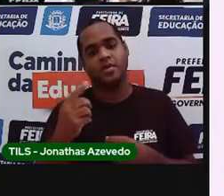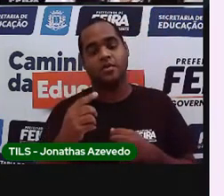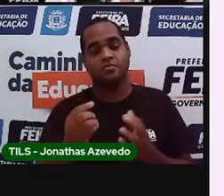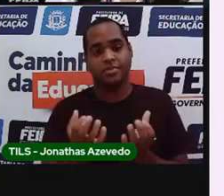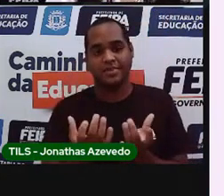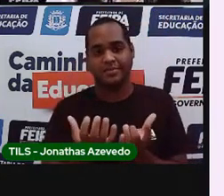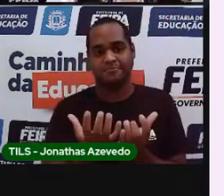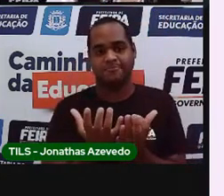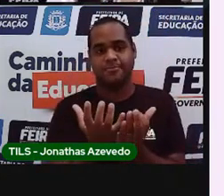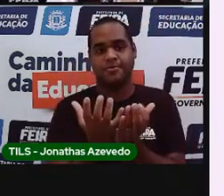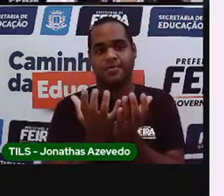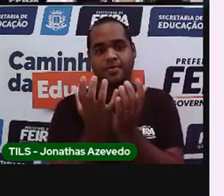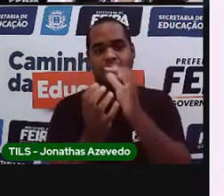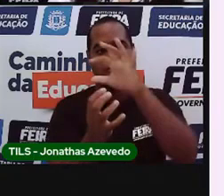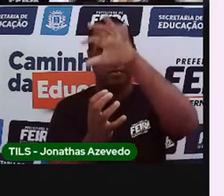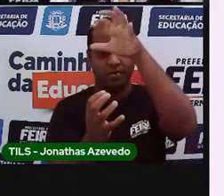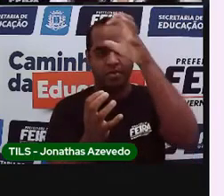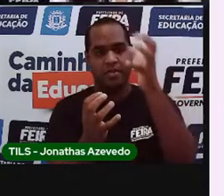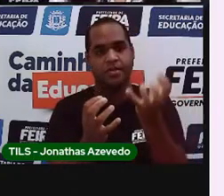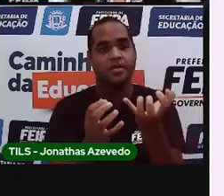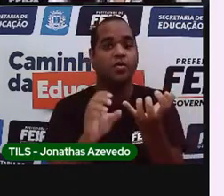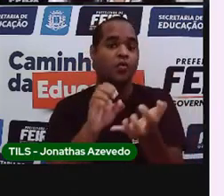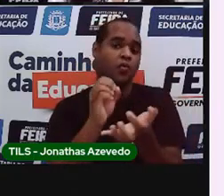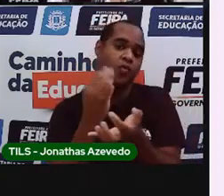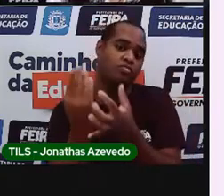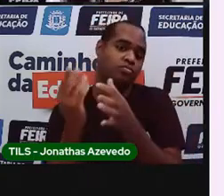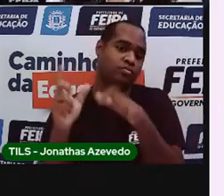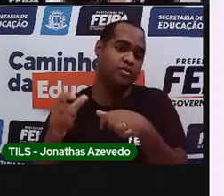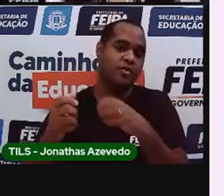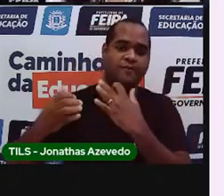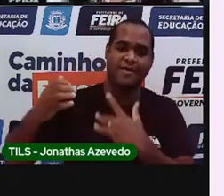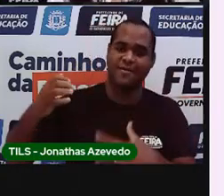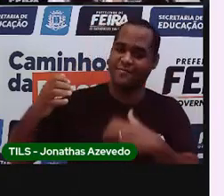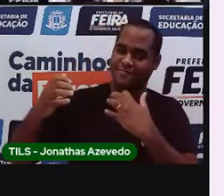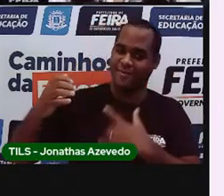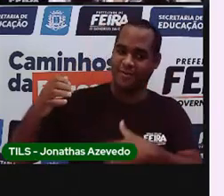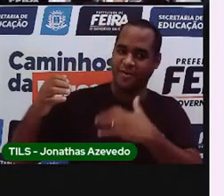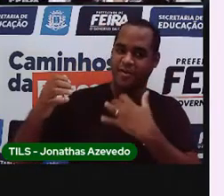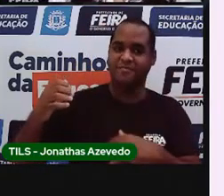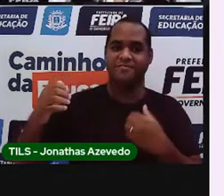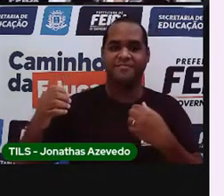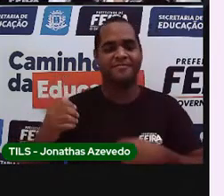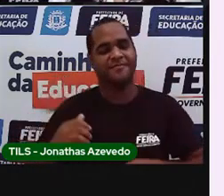foi de balão? Ou ele foi de violão?